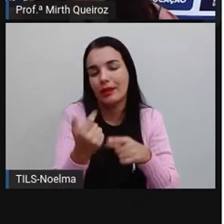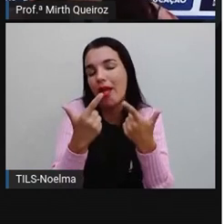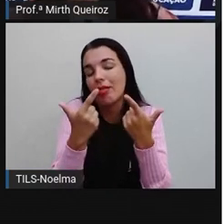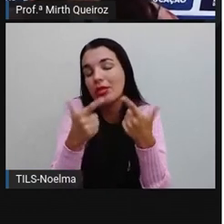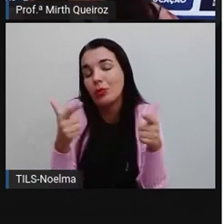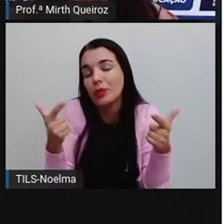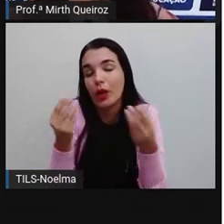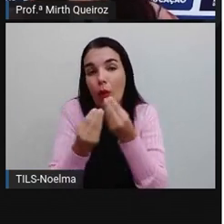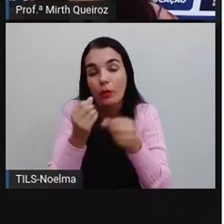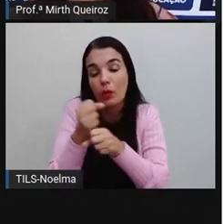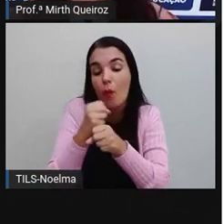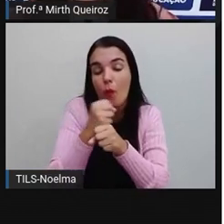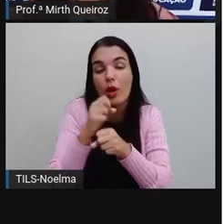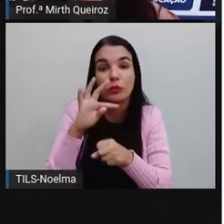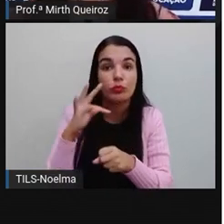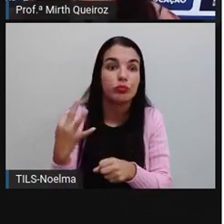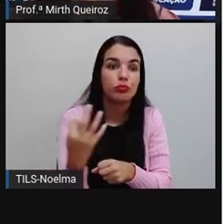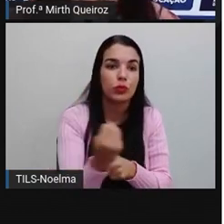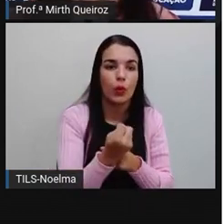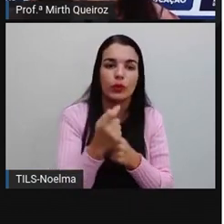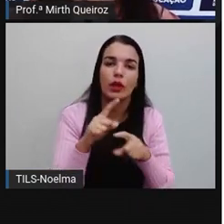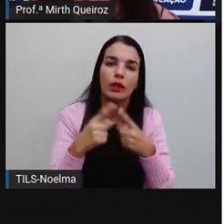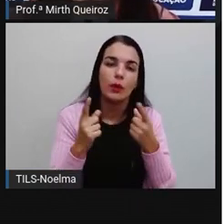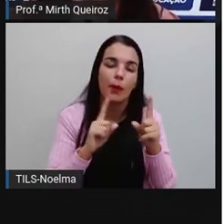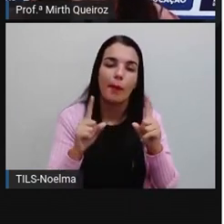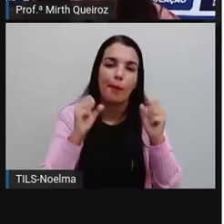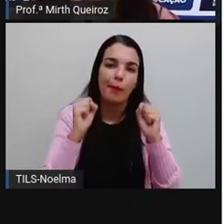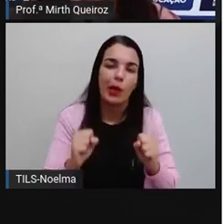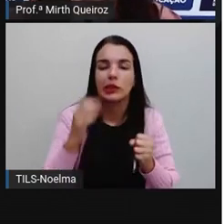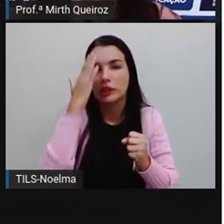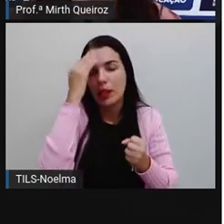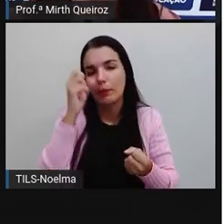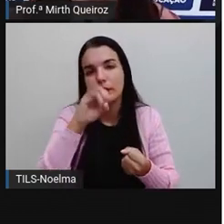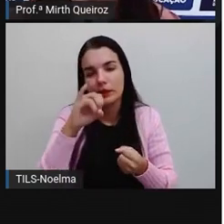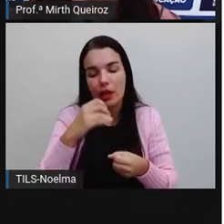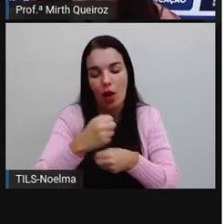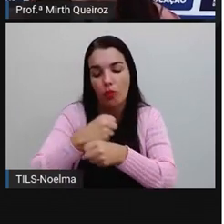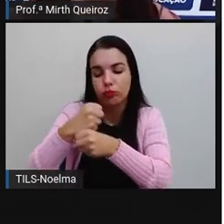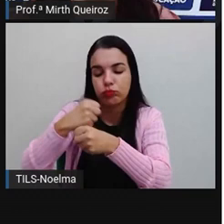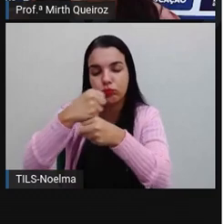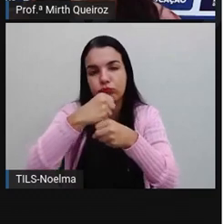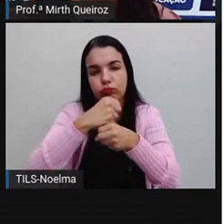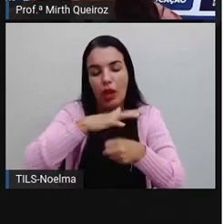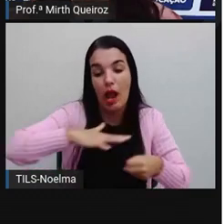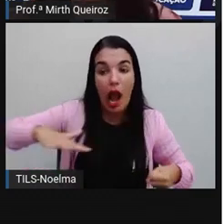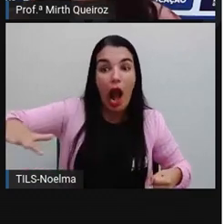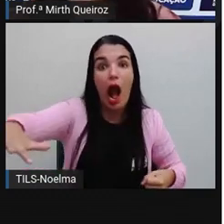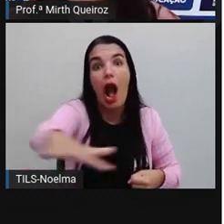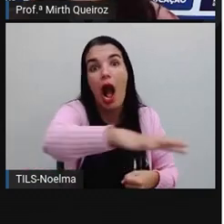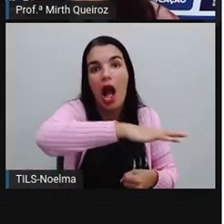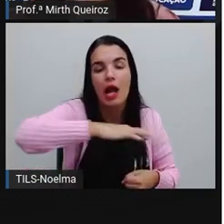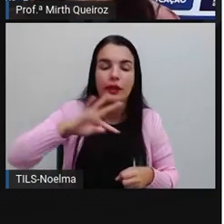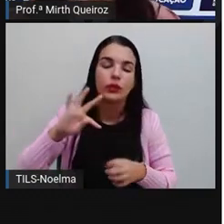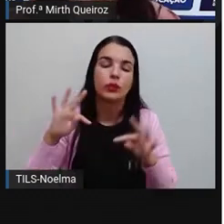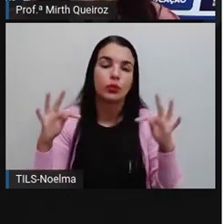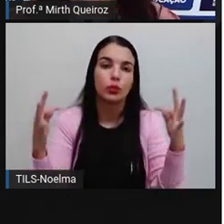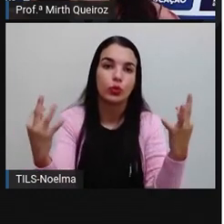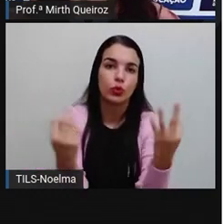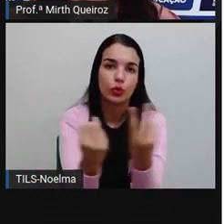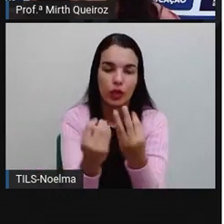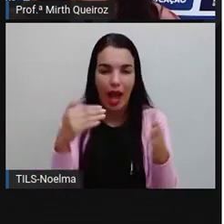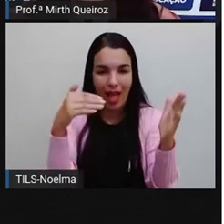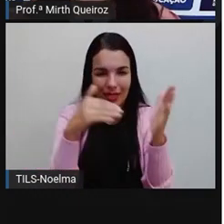não e não no ano todo, certo? Então, não é possível a gente saber aí a quantidade de áreas desmatadas no total até